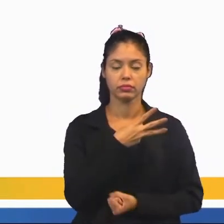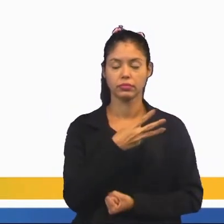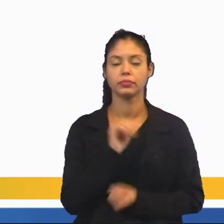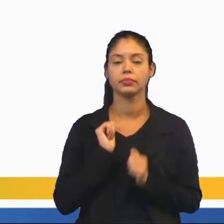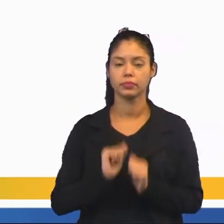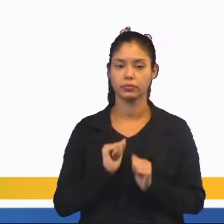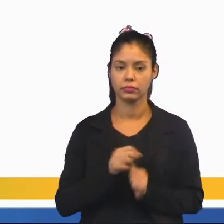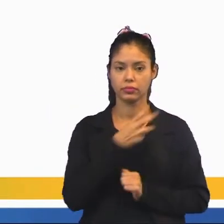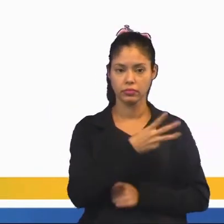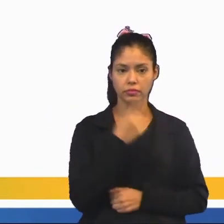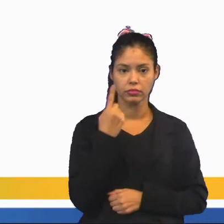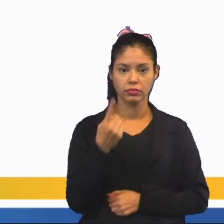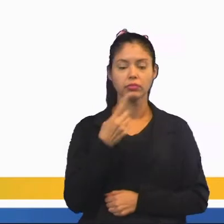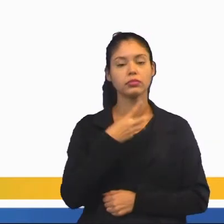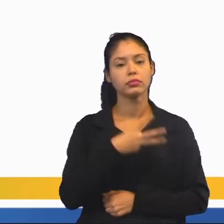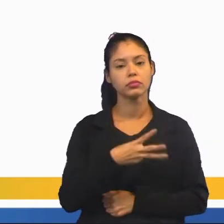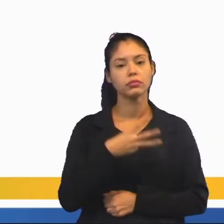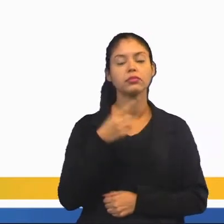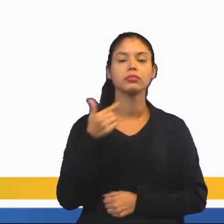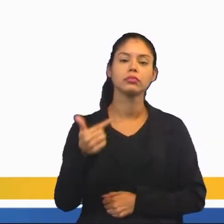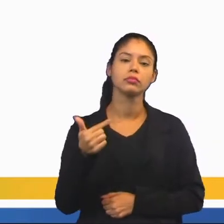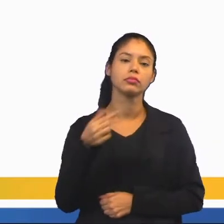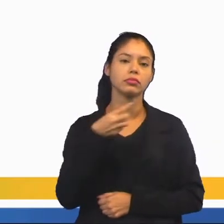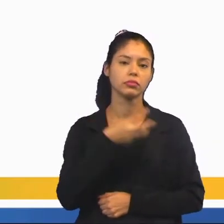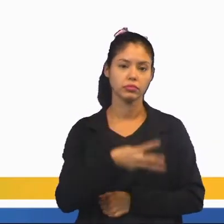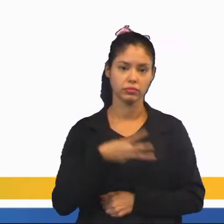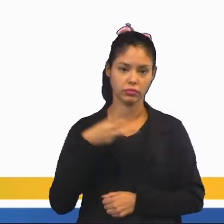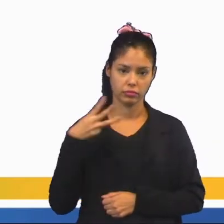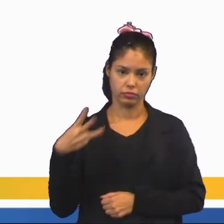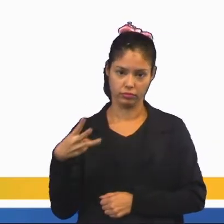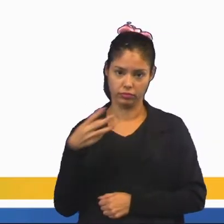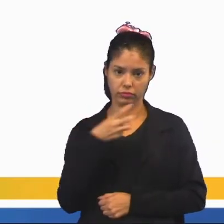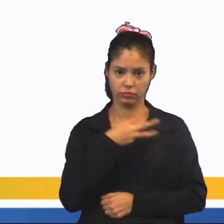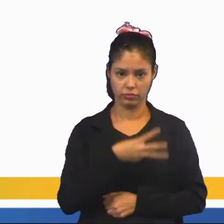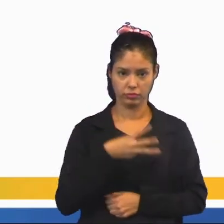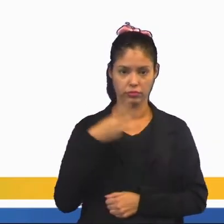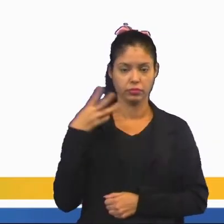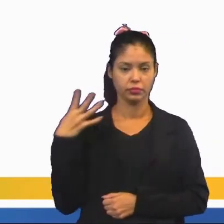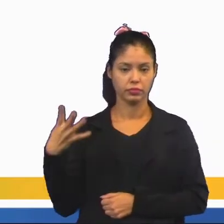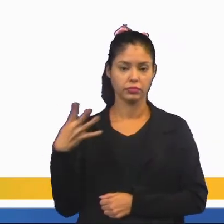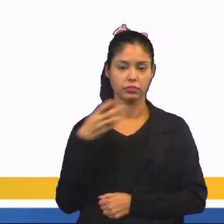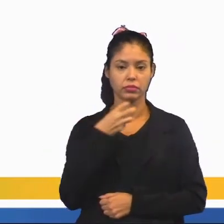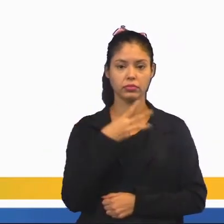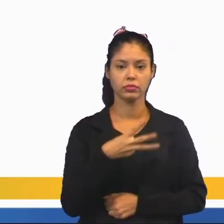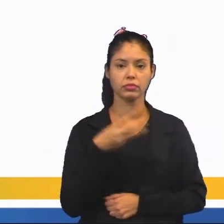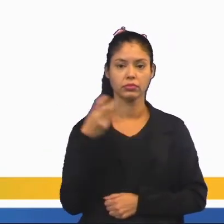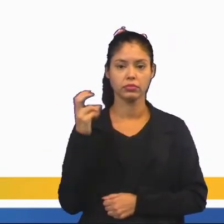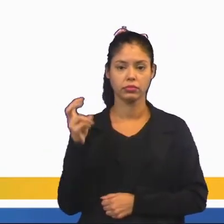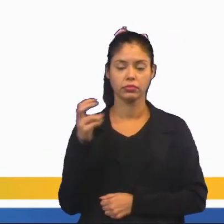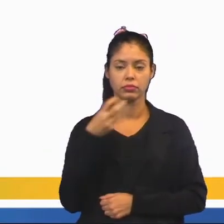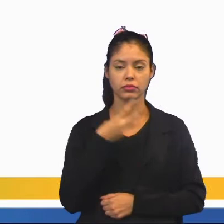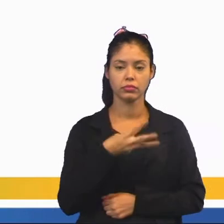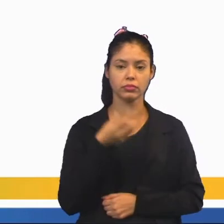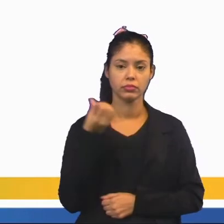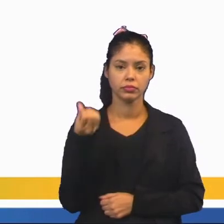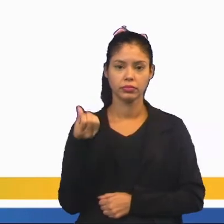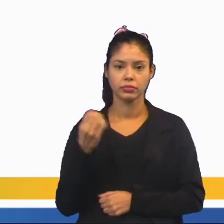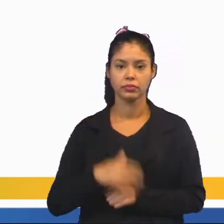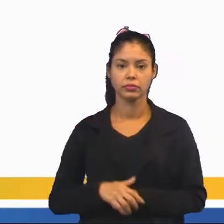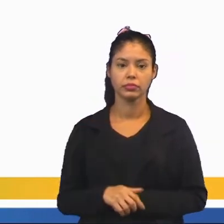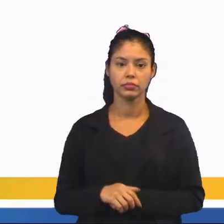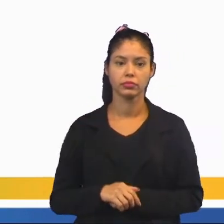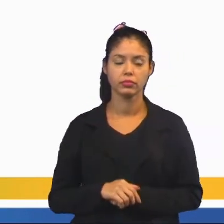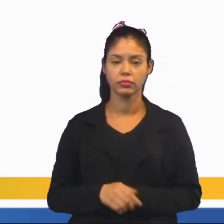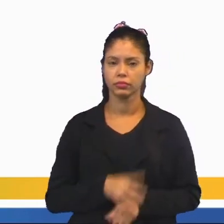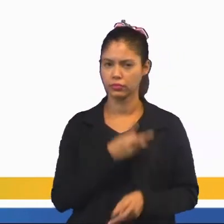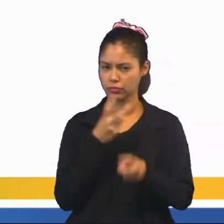também vou poder montar o 3 com 1, o 3 com 2, o 3 com 3, o 3 com 4, o 3 com 5 e o 3 com